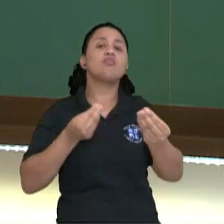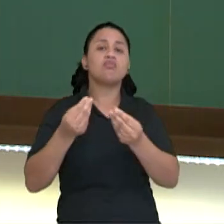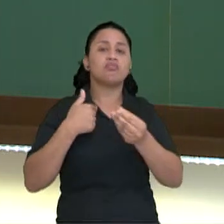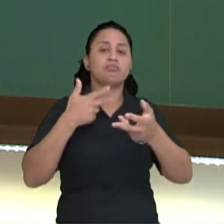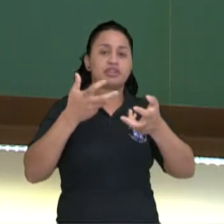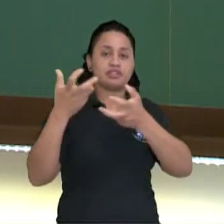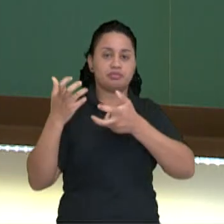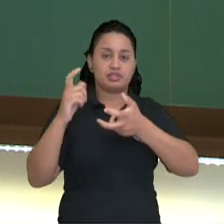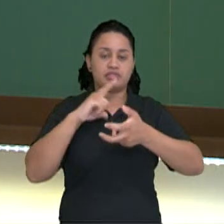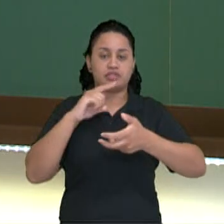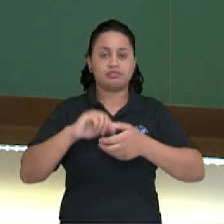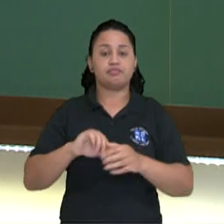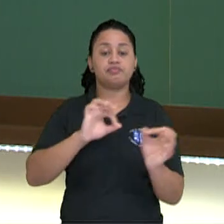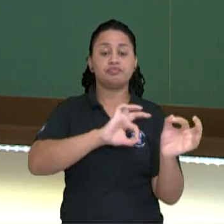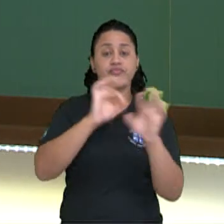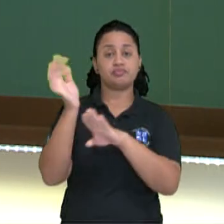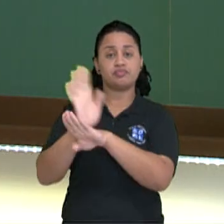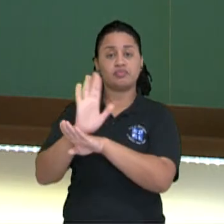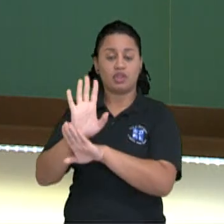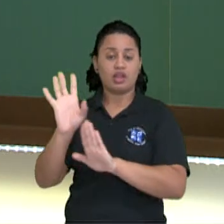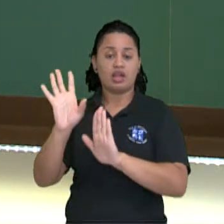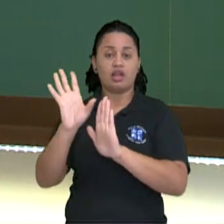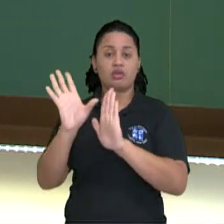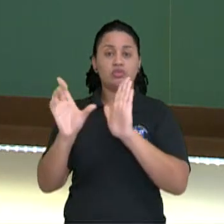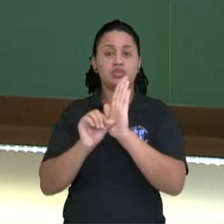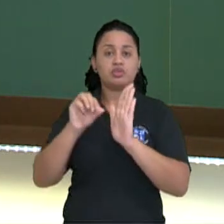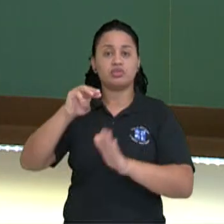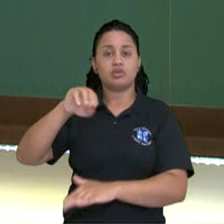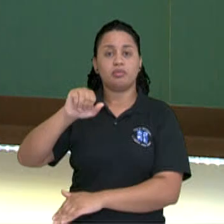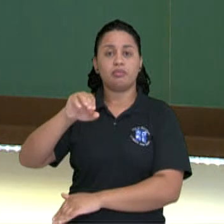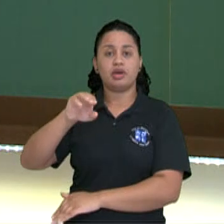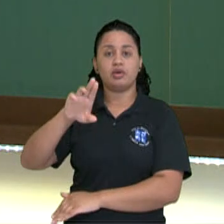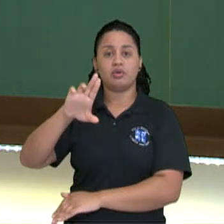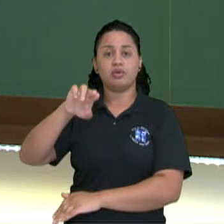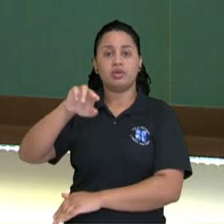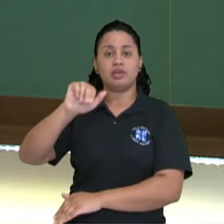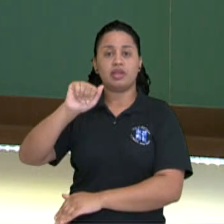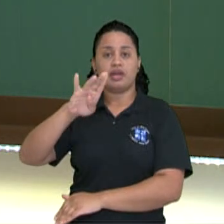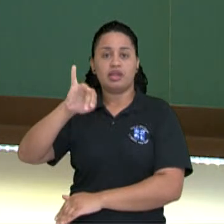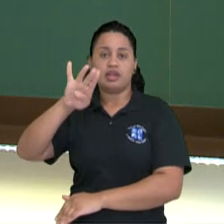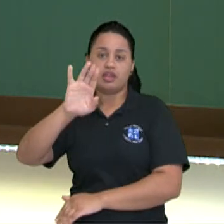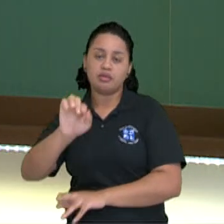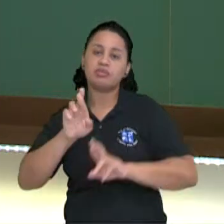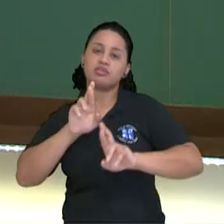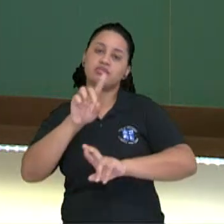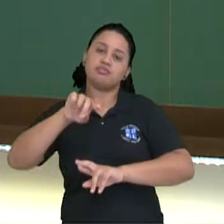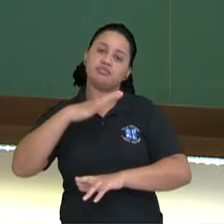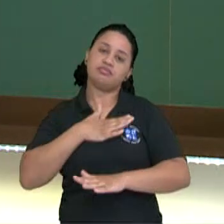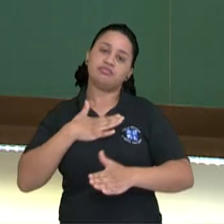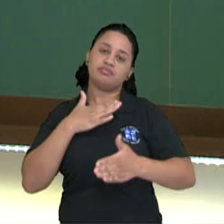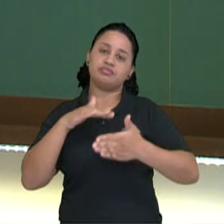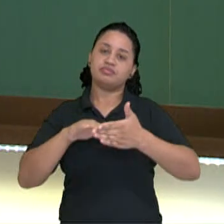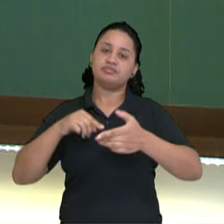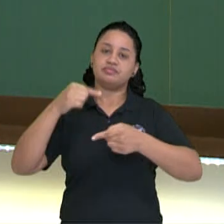Nesse vídeo, nós falamos sobre a obra Macunaíma. Espero que você tenha gostado.